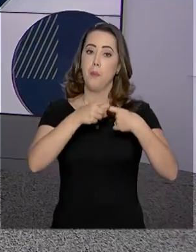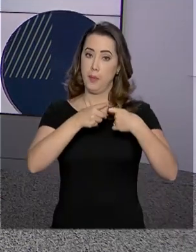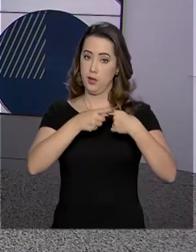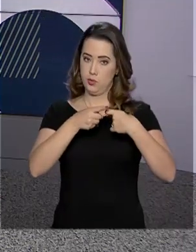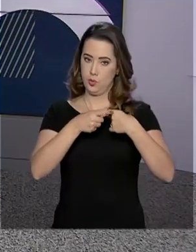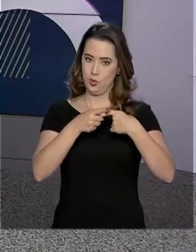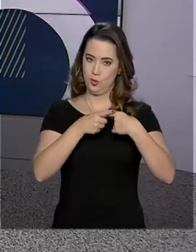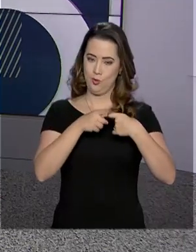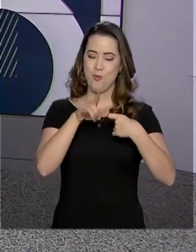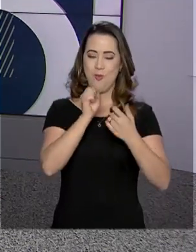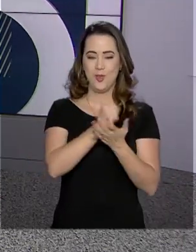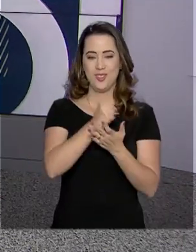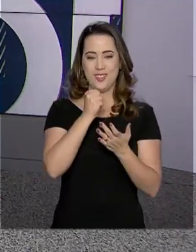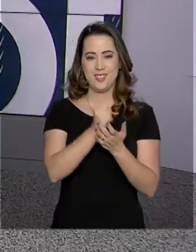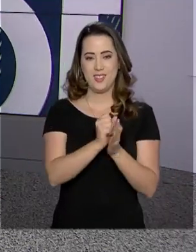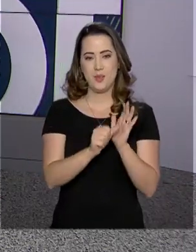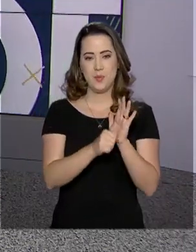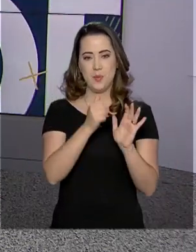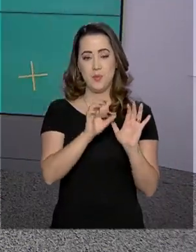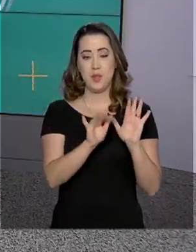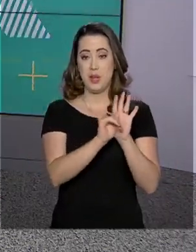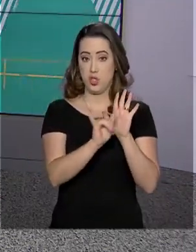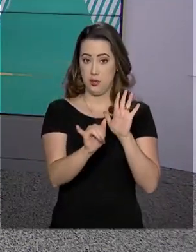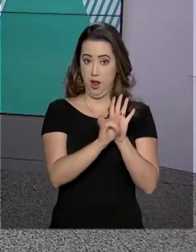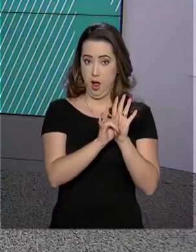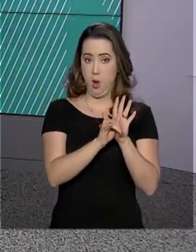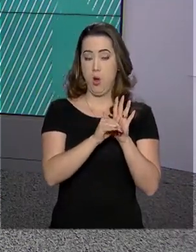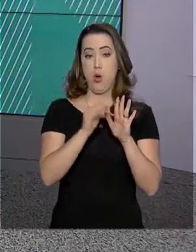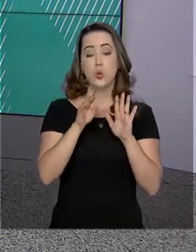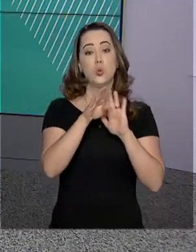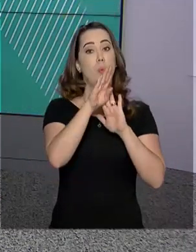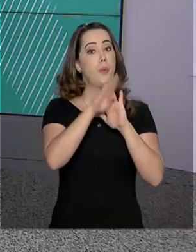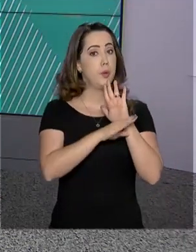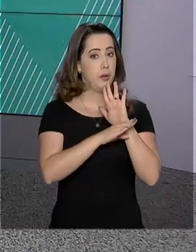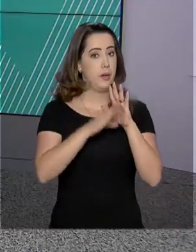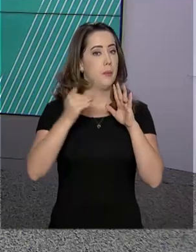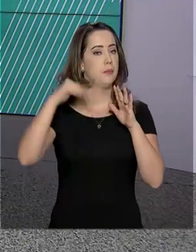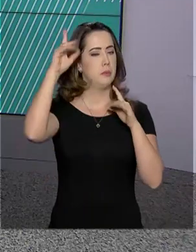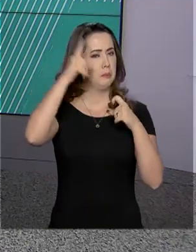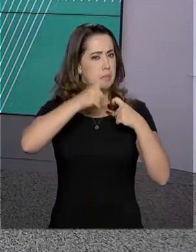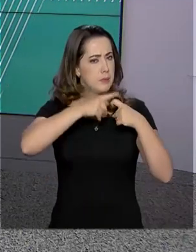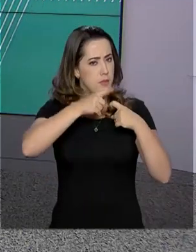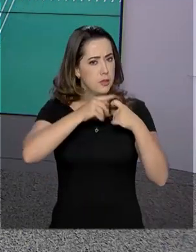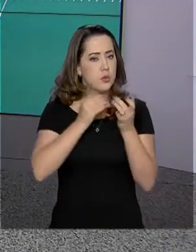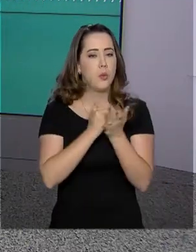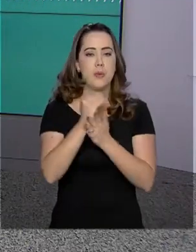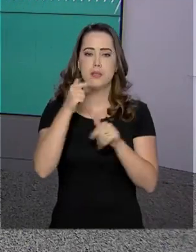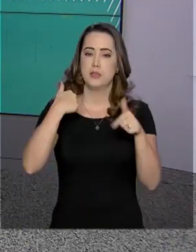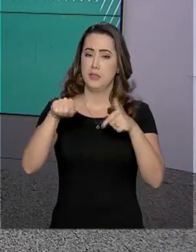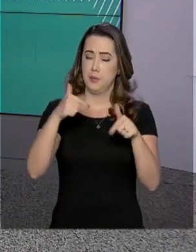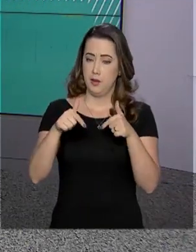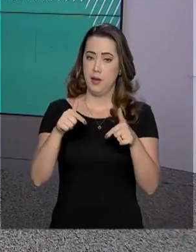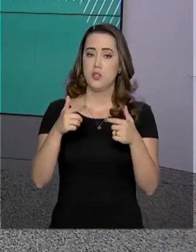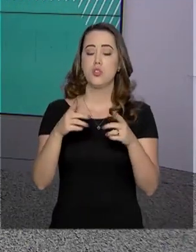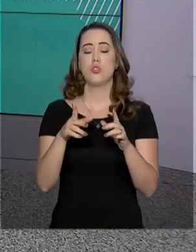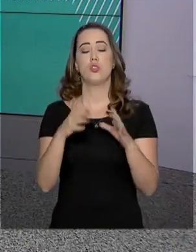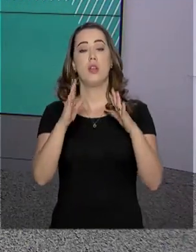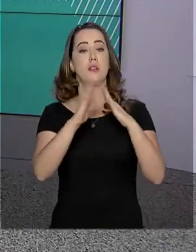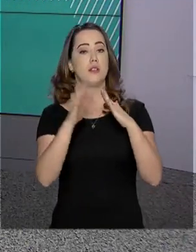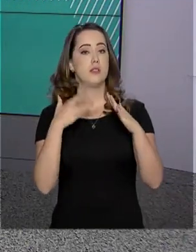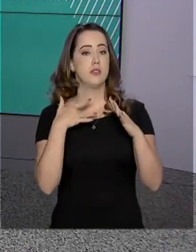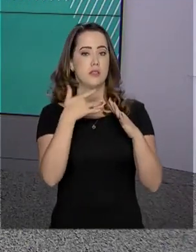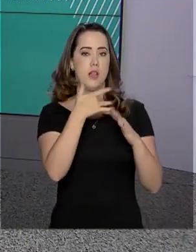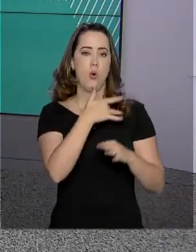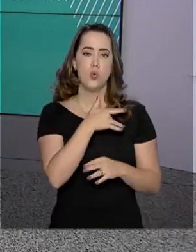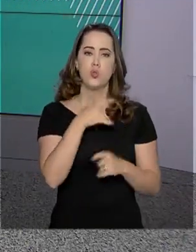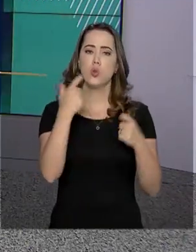contratados na primeira fase do edital do programa Mais Médicos e já começaram a atuar nas unidades de saúde. São postos